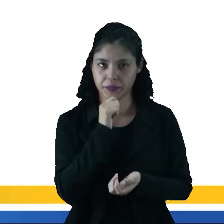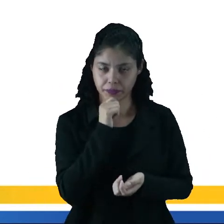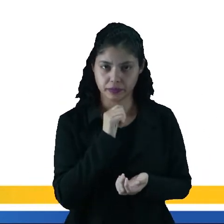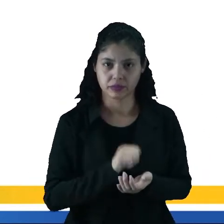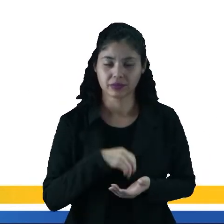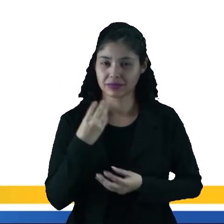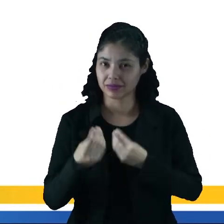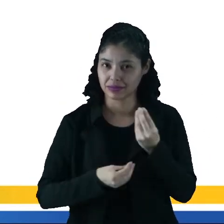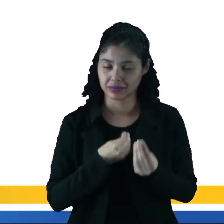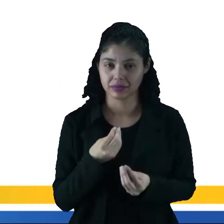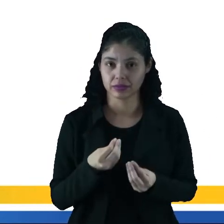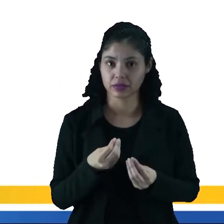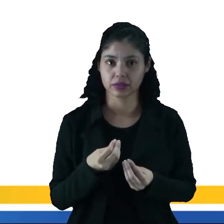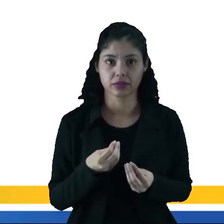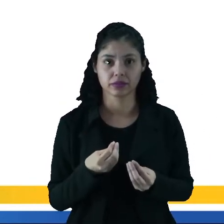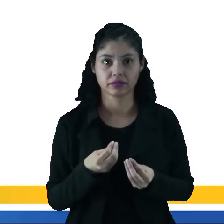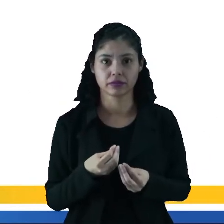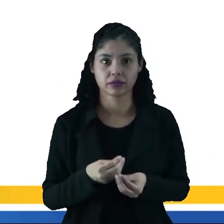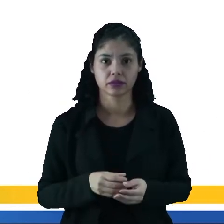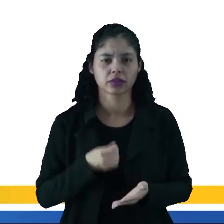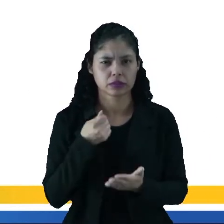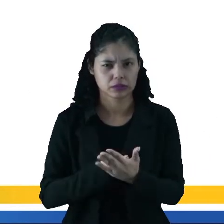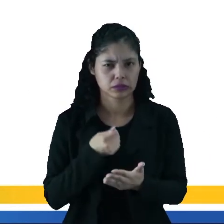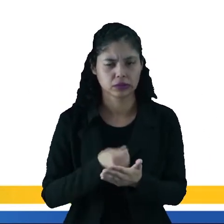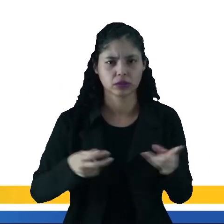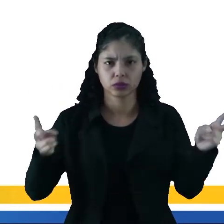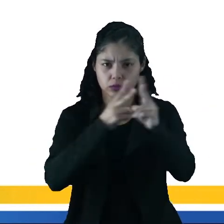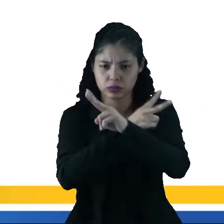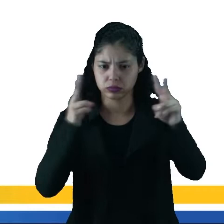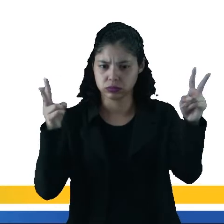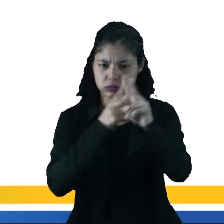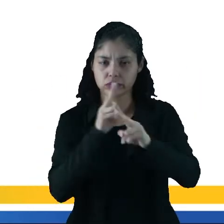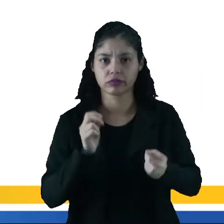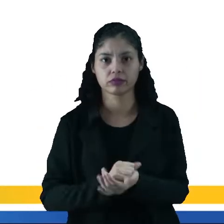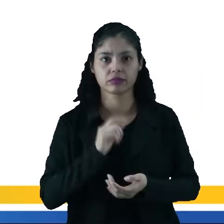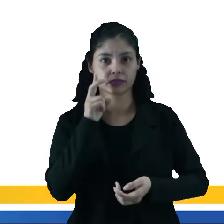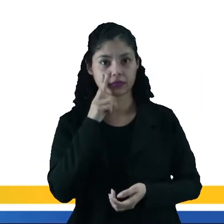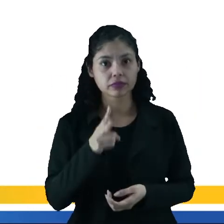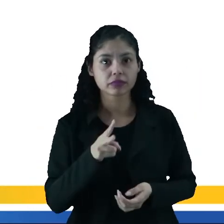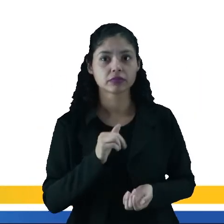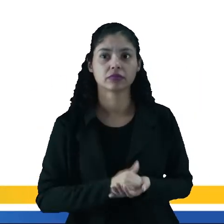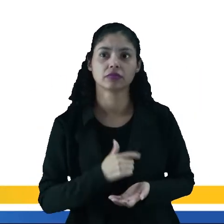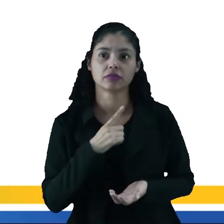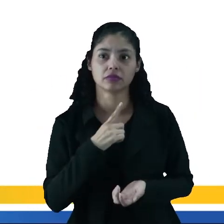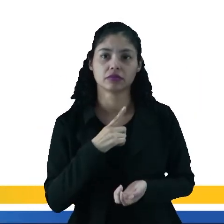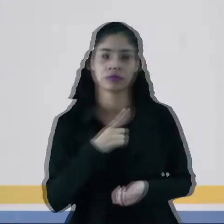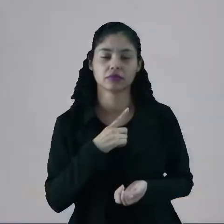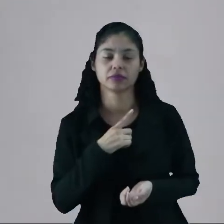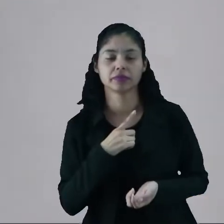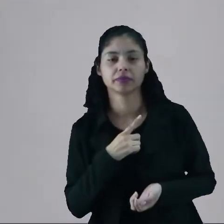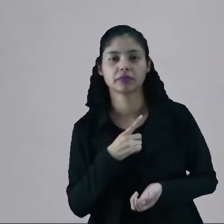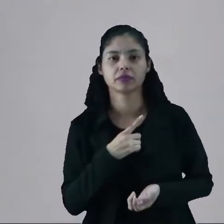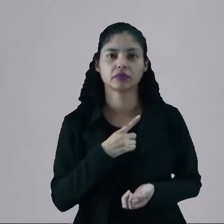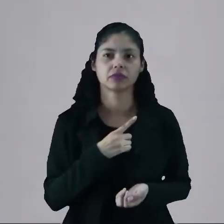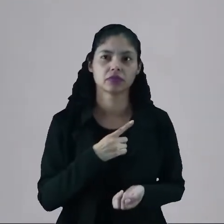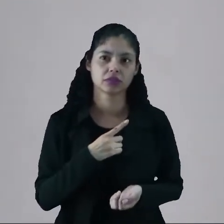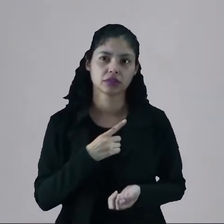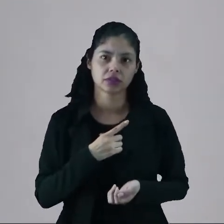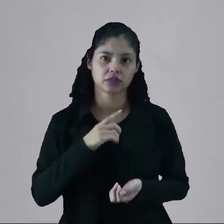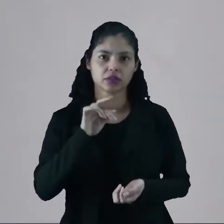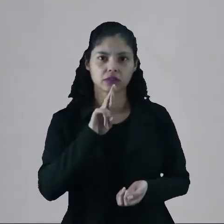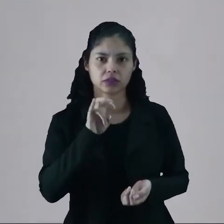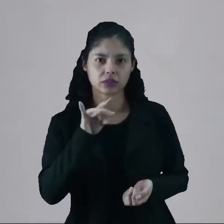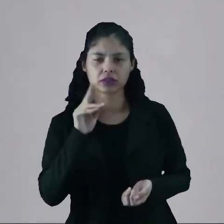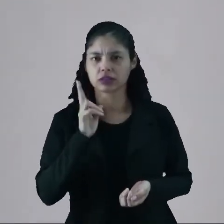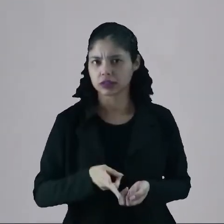como dependendo da intensidade do vento, você então pode ter um ruído